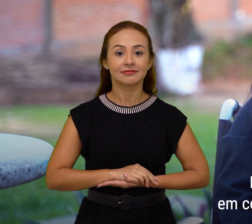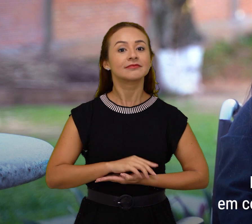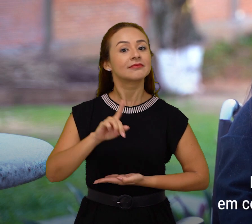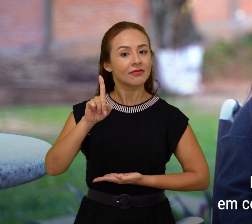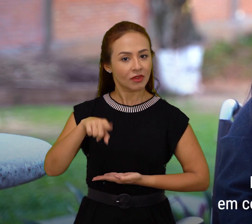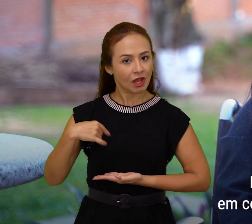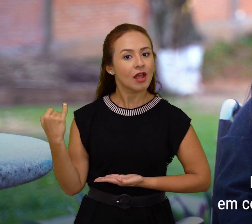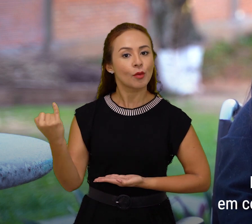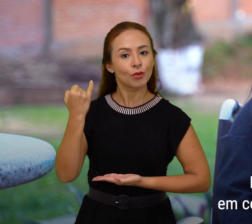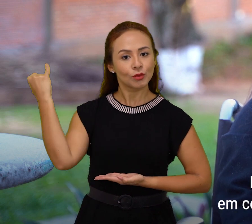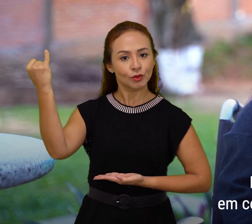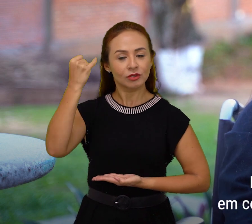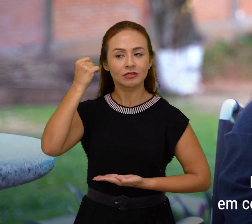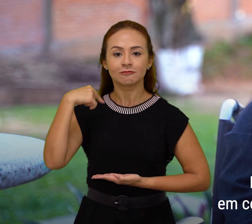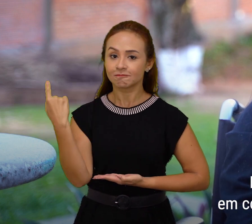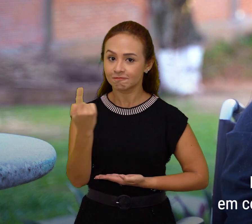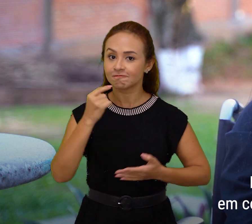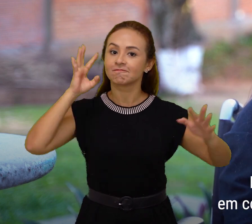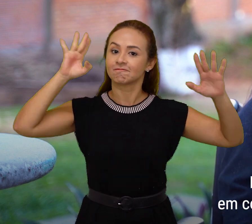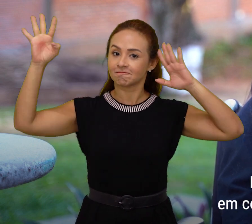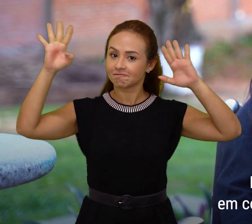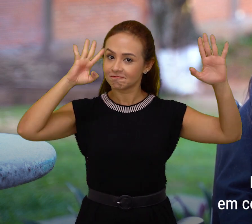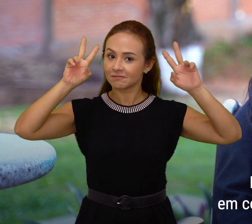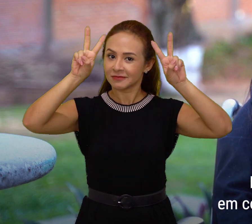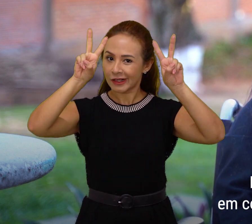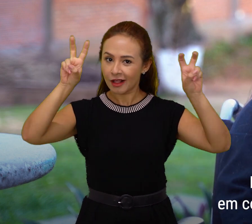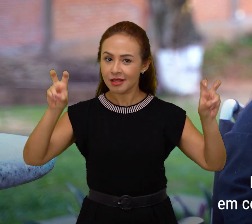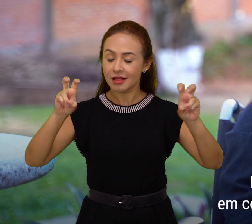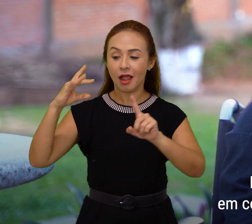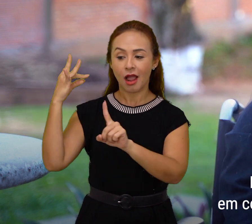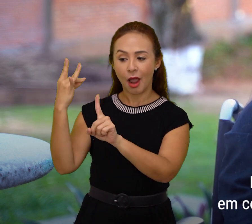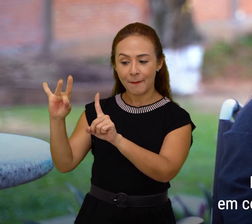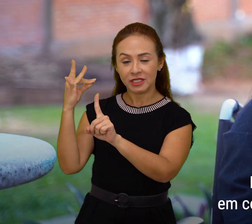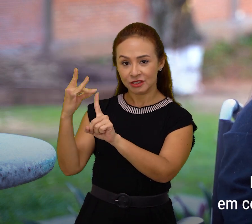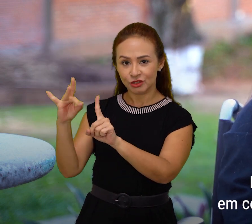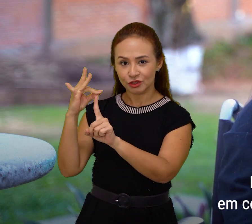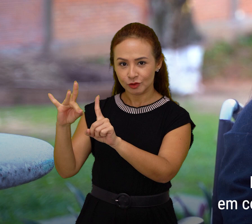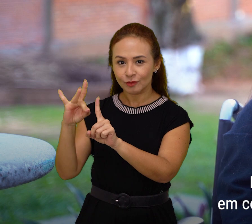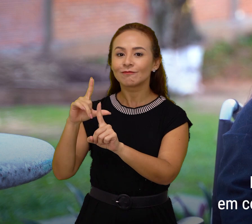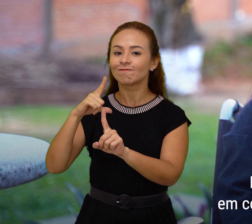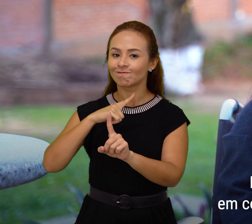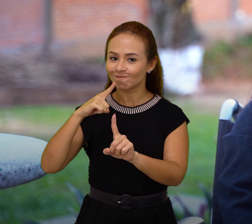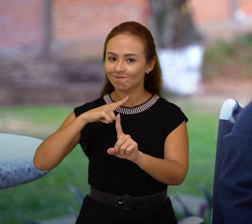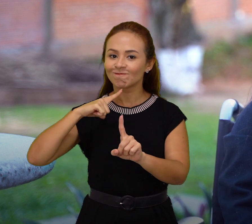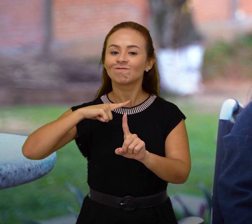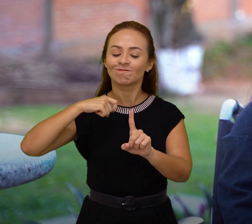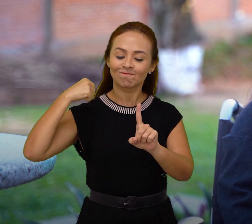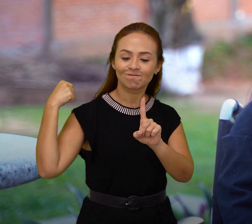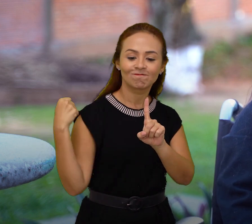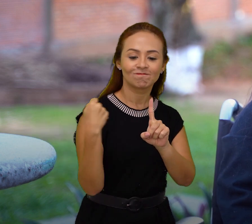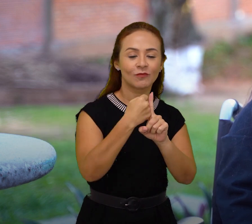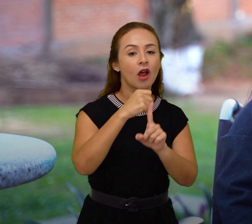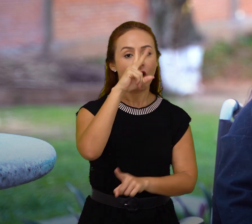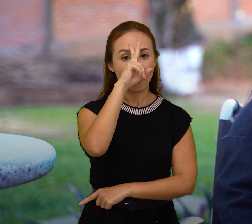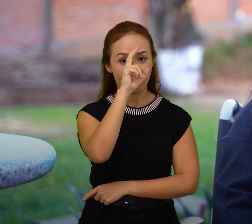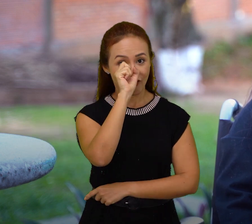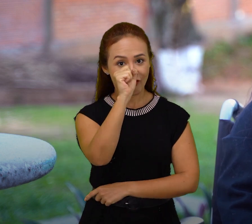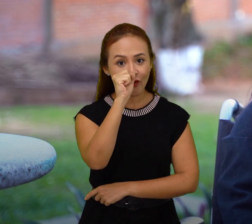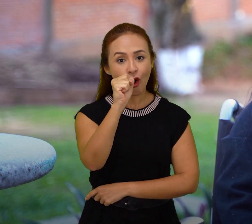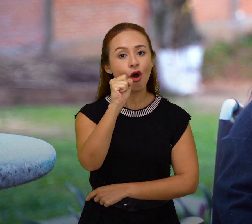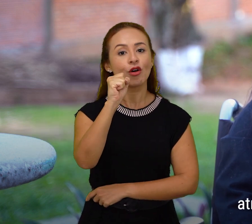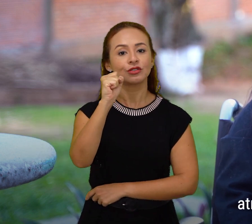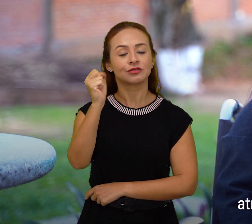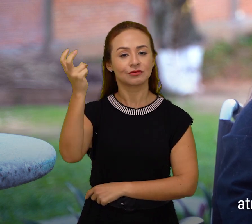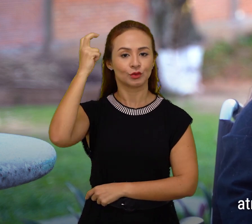É importante a gente parar para pensar em como esses discursos estão enraizados na nossa cultura, o quanto isso é